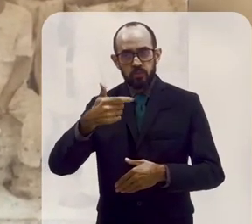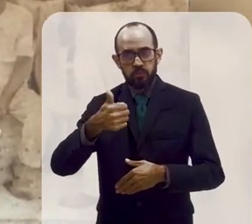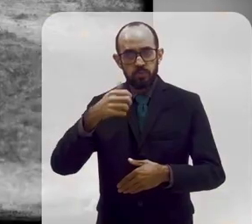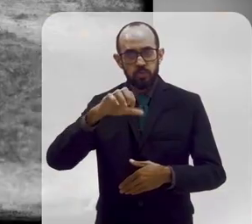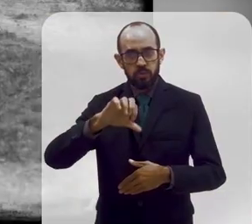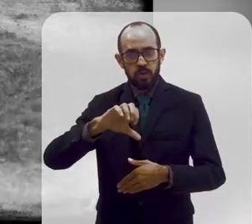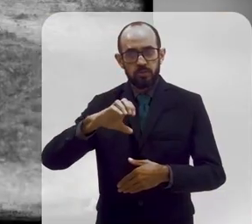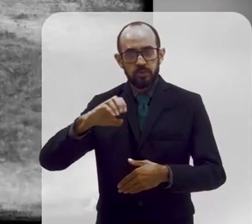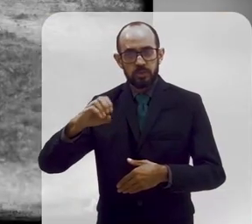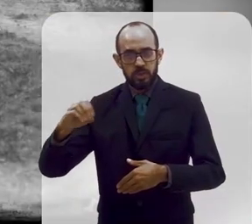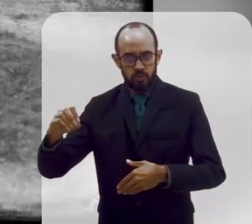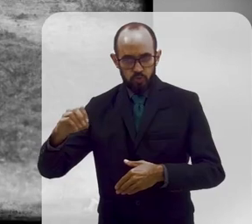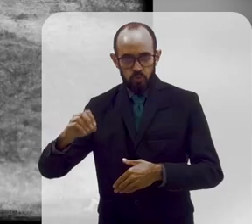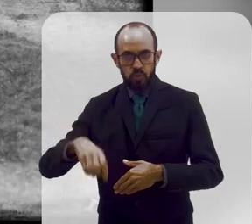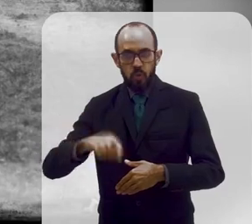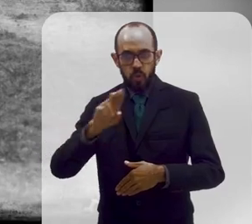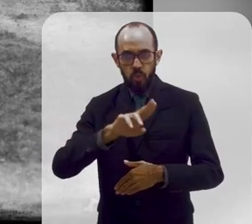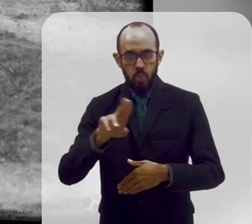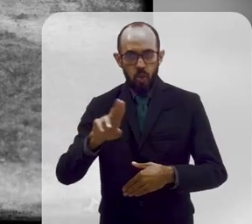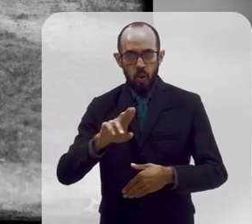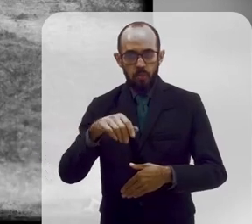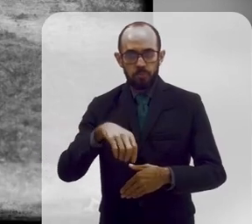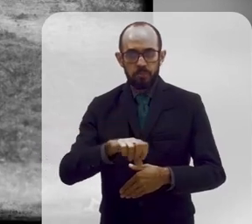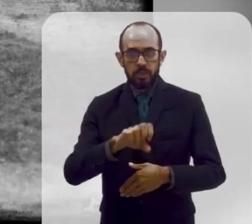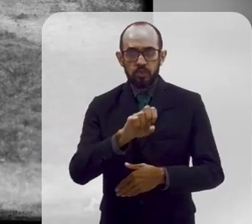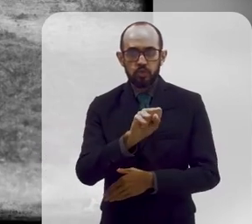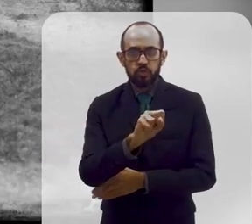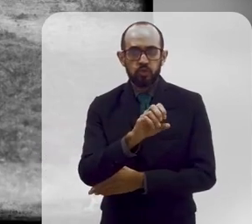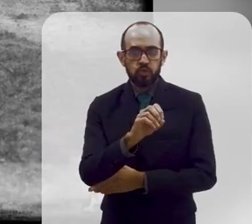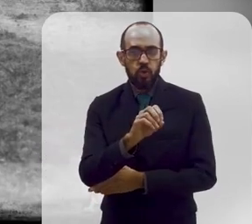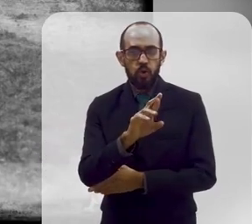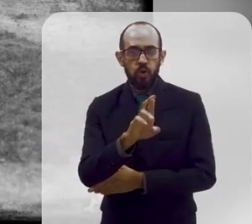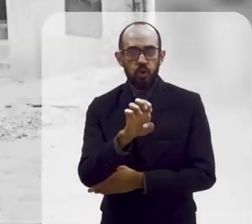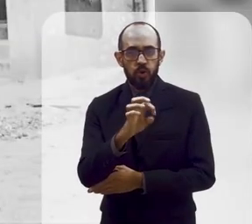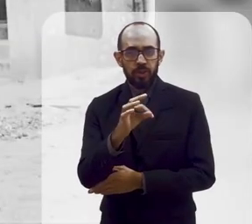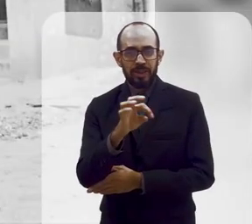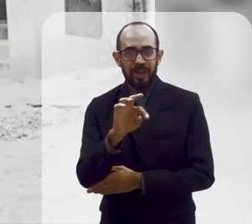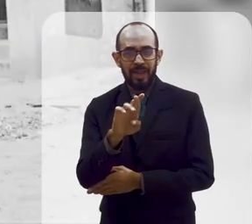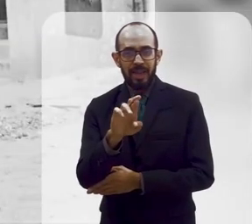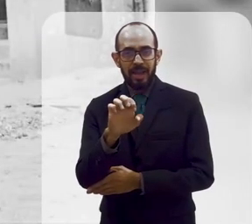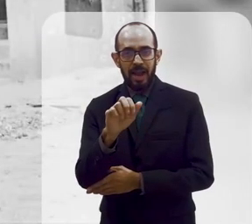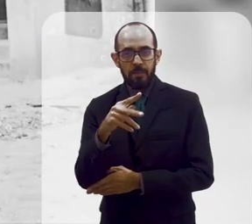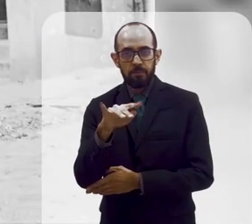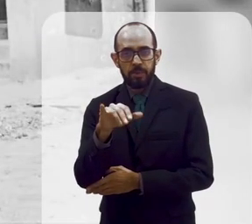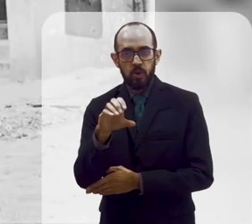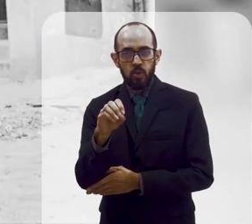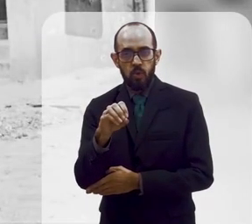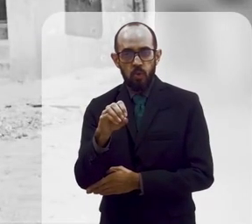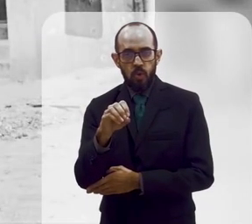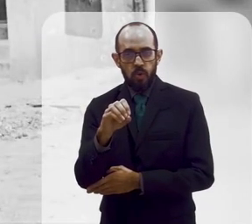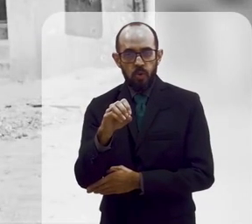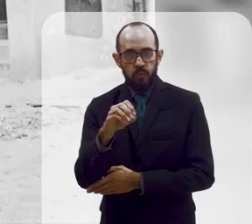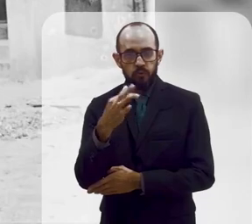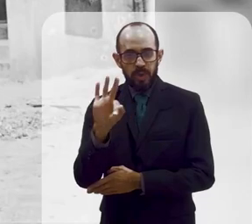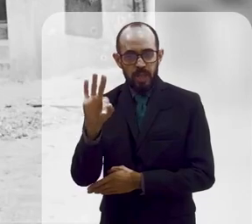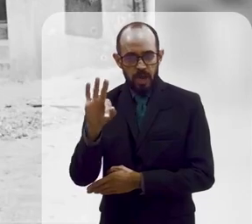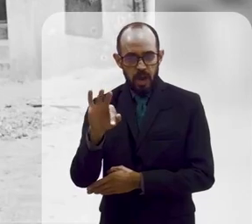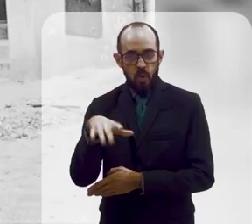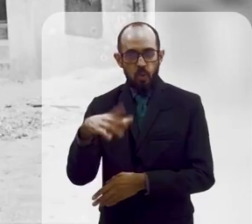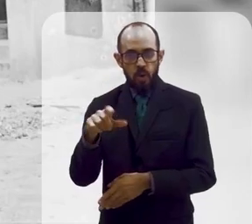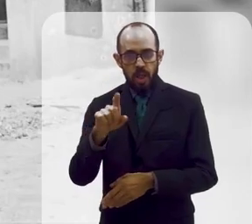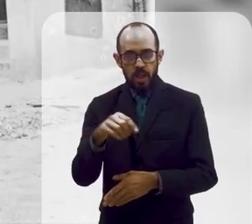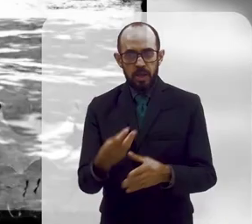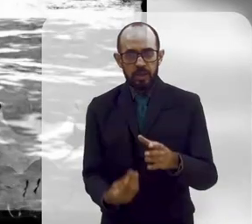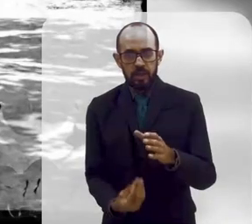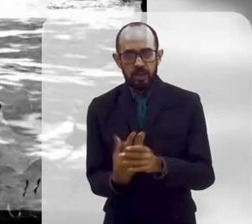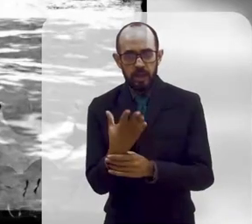de Instituto Soroterápico Federal. Um nome enorme, né? Mas é o primeiro nome da Fundação Oswaldo Cruz. Ela